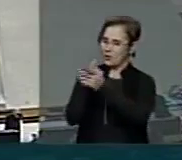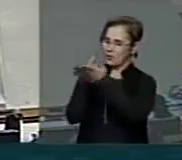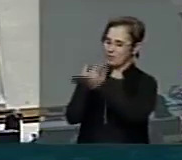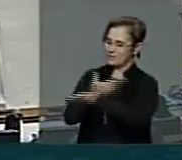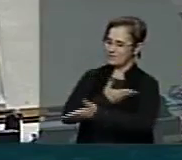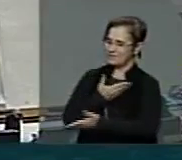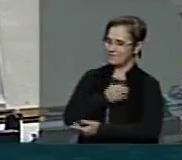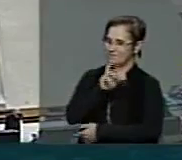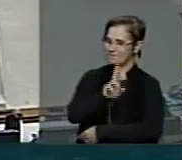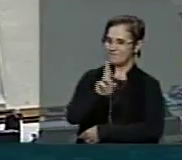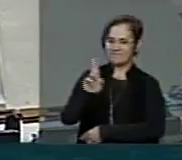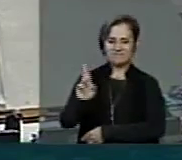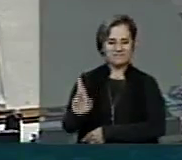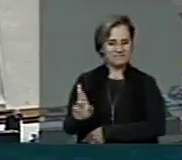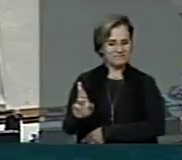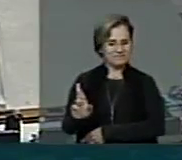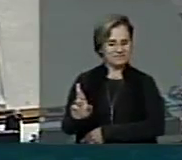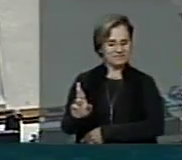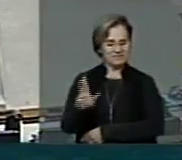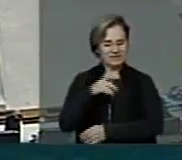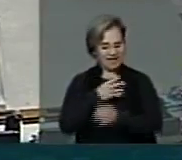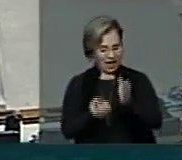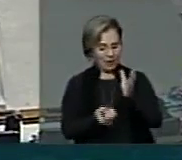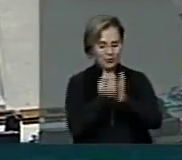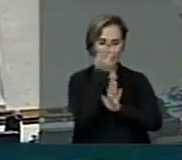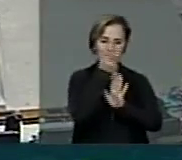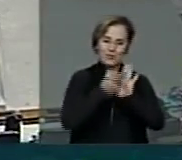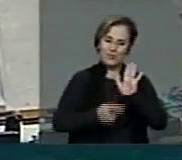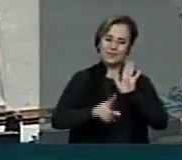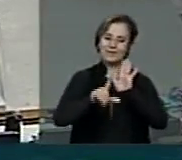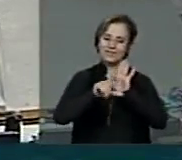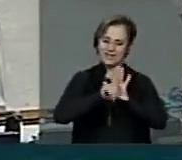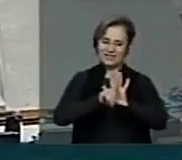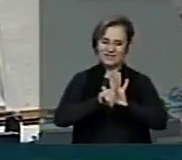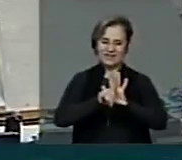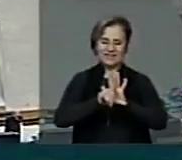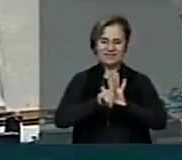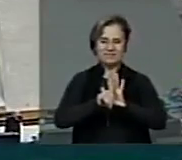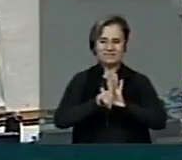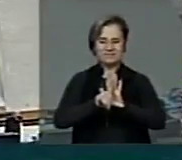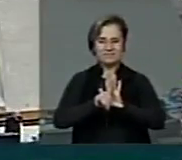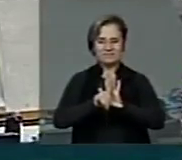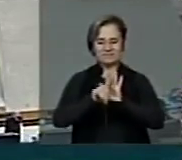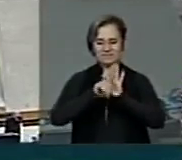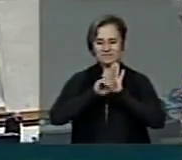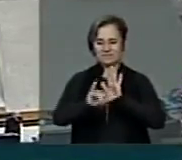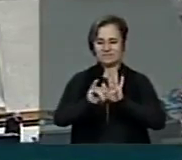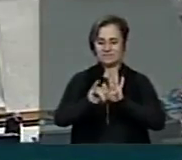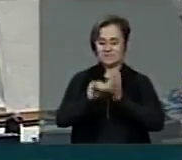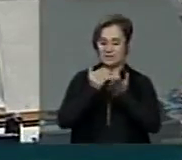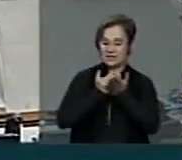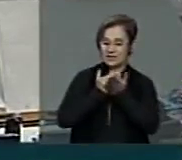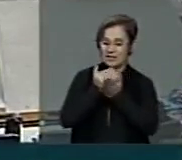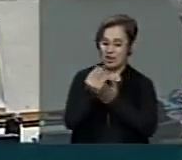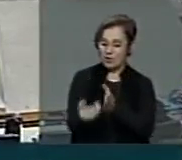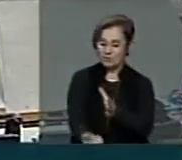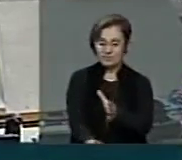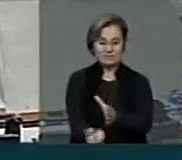Rodrigo Hollenberg, que foi o autor do projeto de lei, que deu origem a